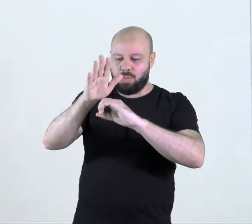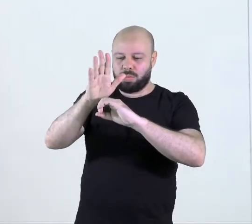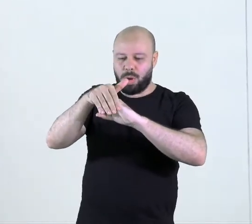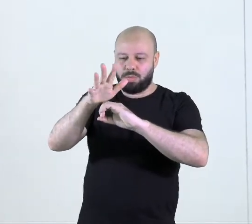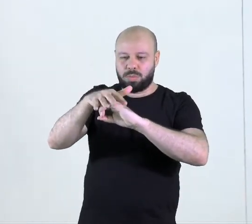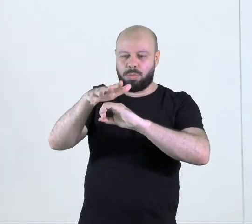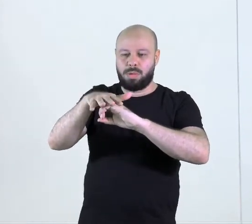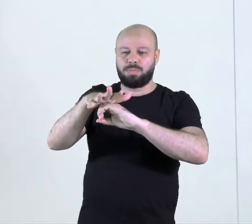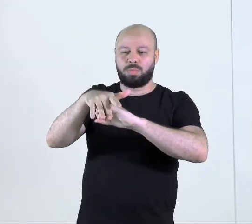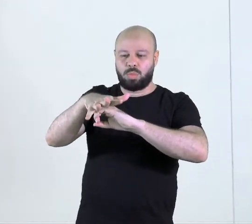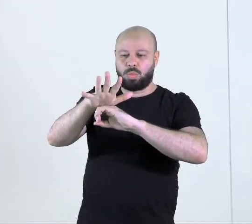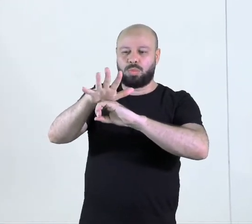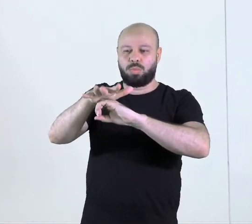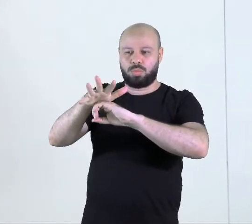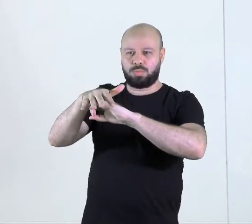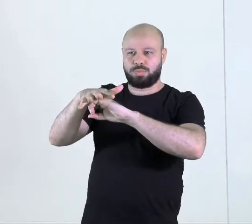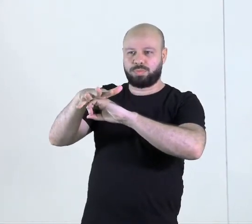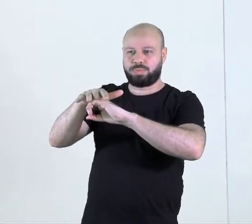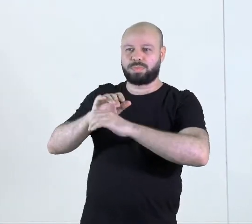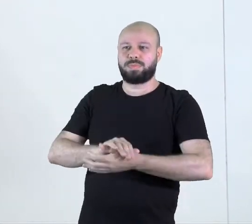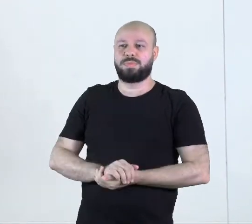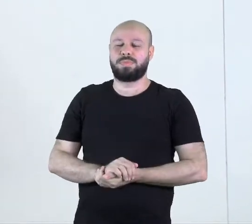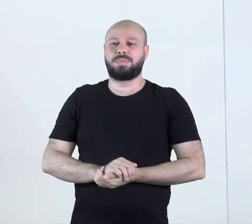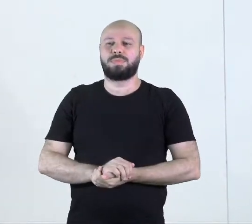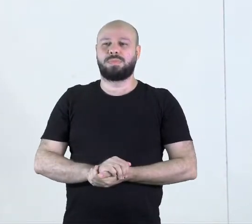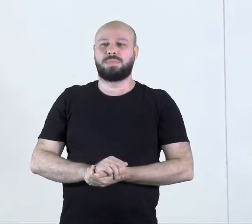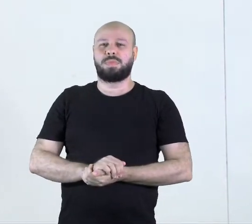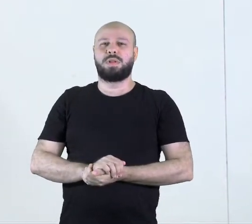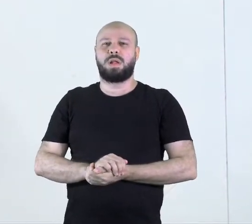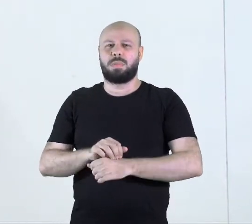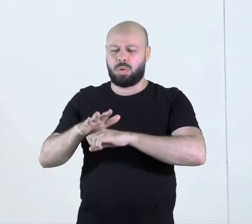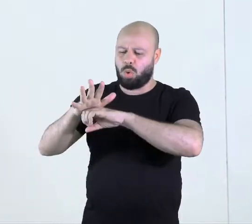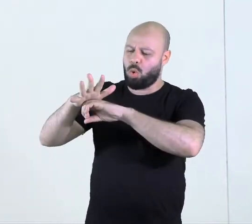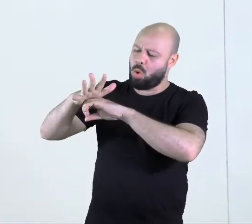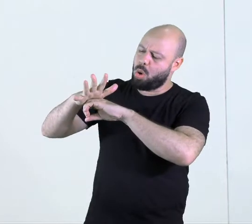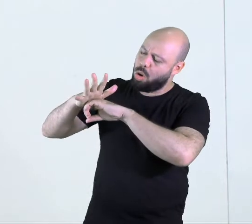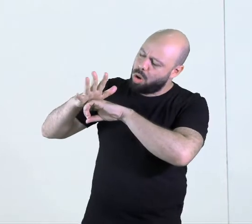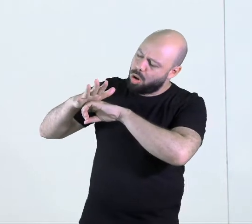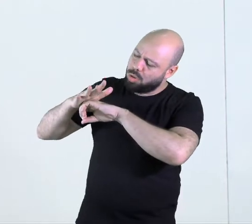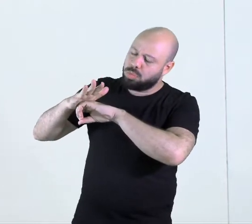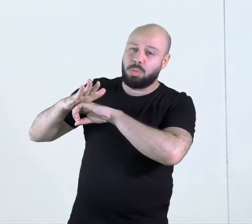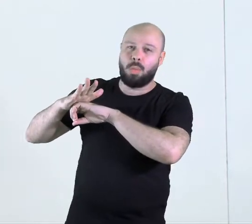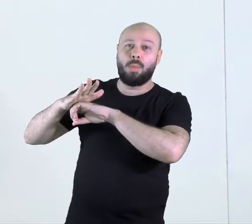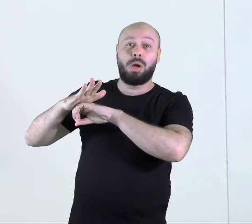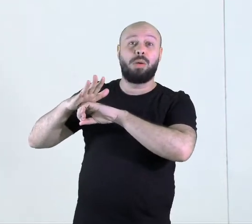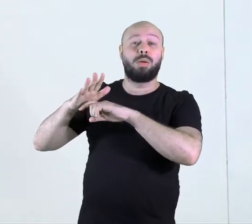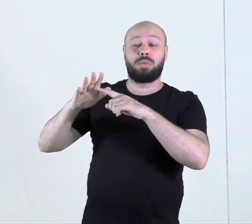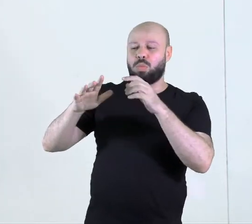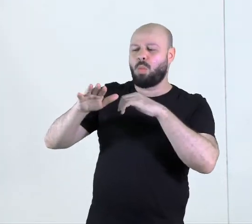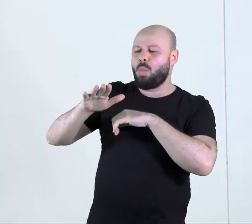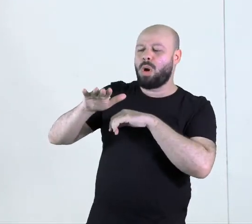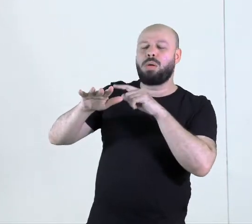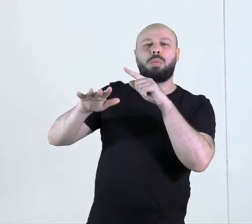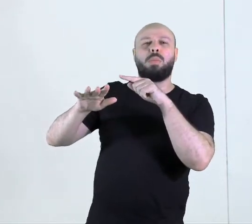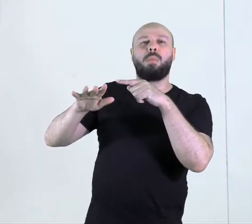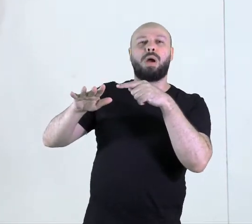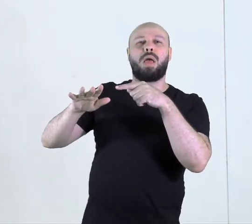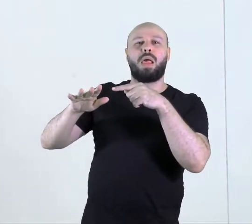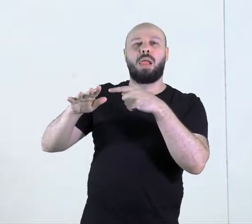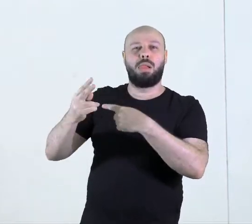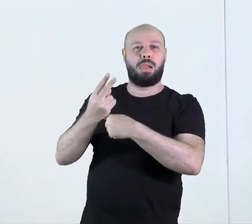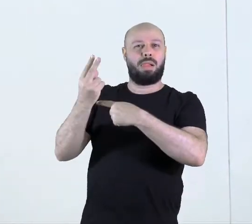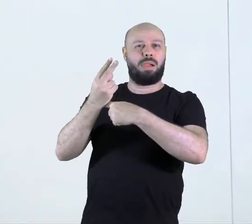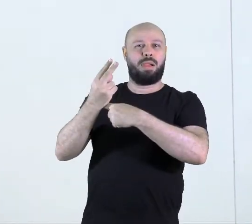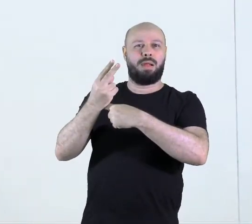aqui os cílios, esses pelos que protegem quando nós